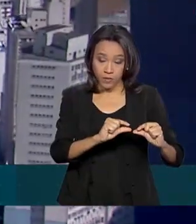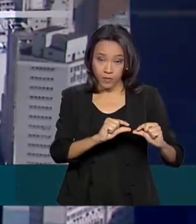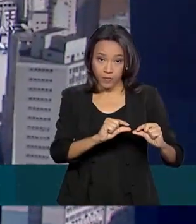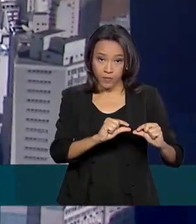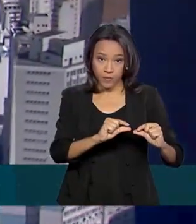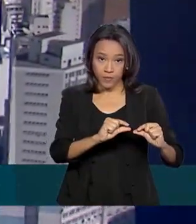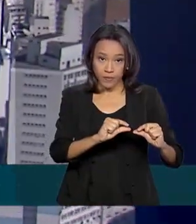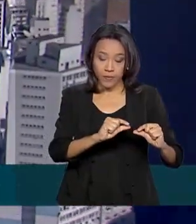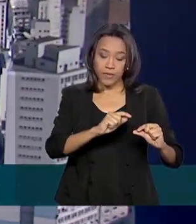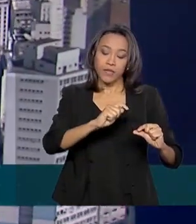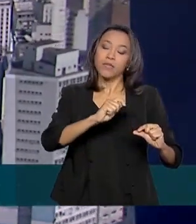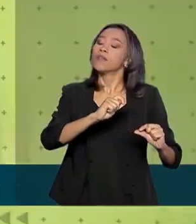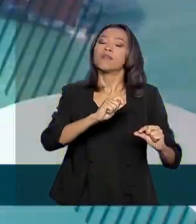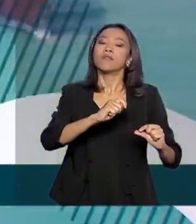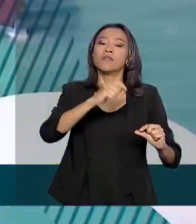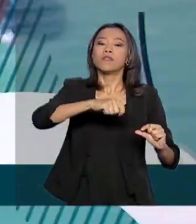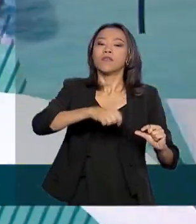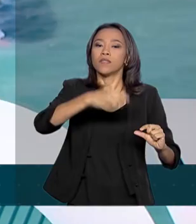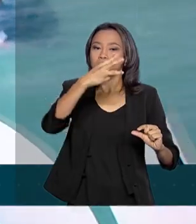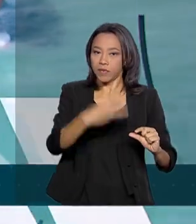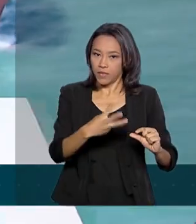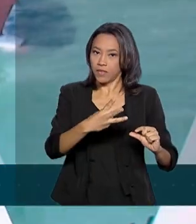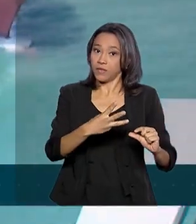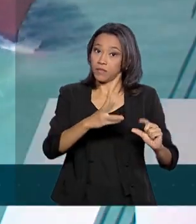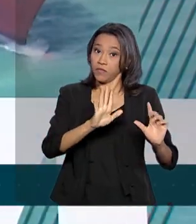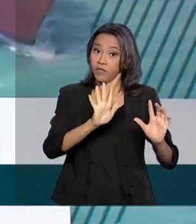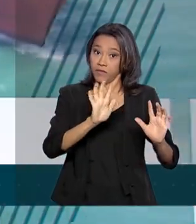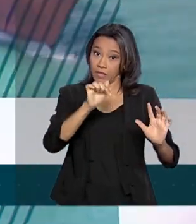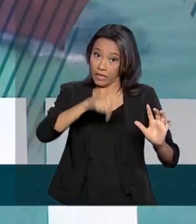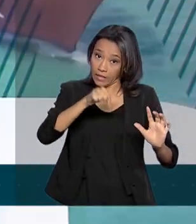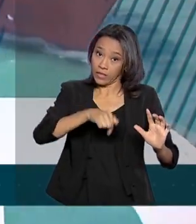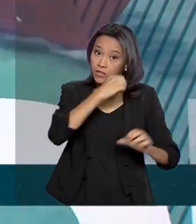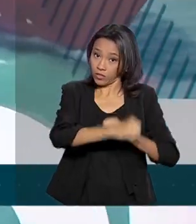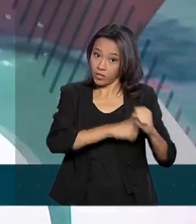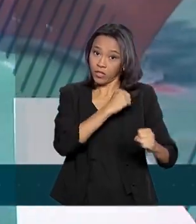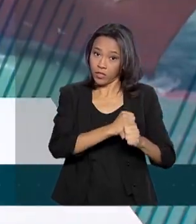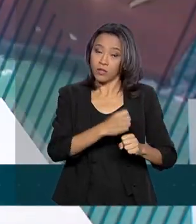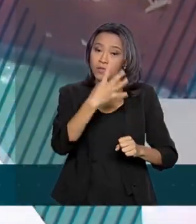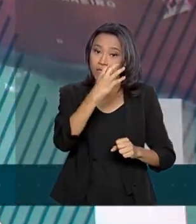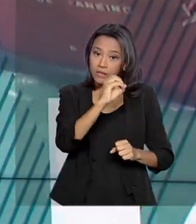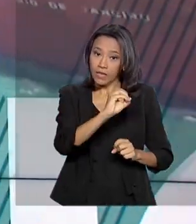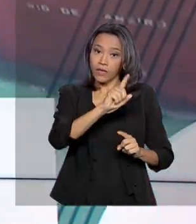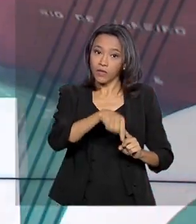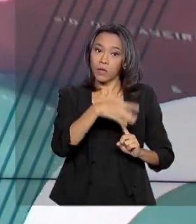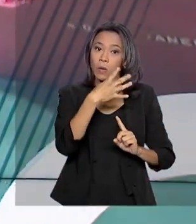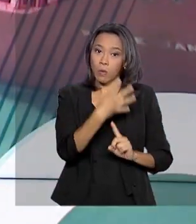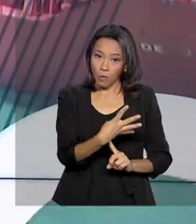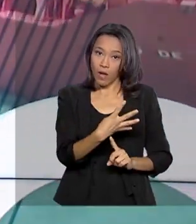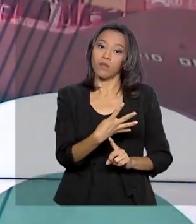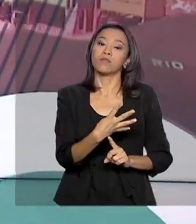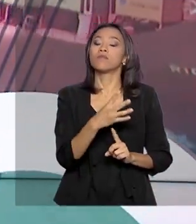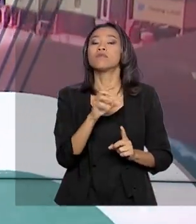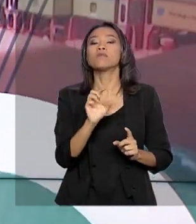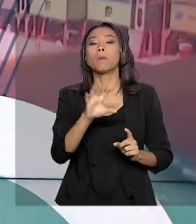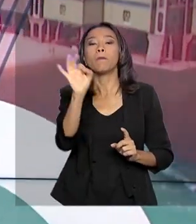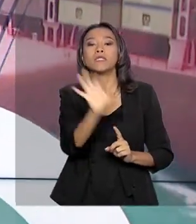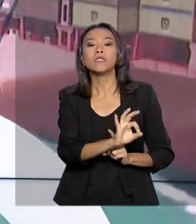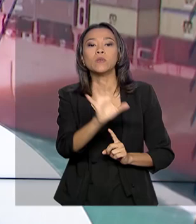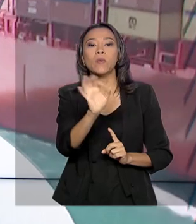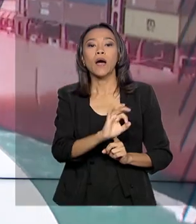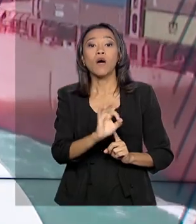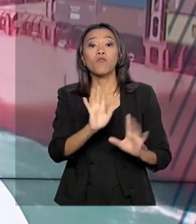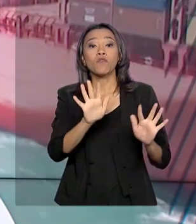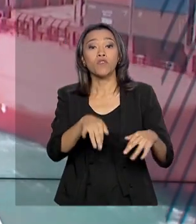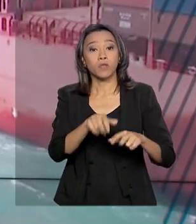trimestre encerrado em janeiro deste ano, uma queda de 0,4 ponto percentual em relação ao trimestre encerrado em outubro.